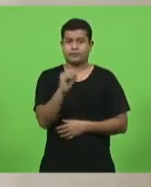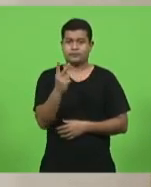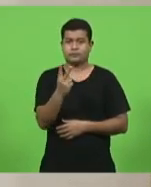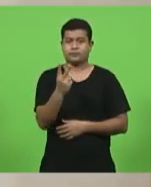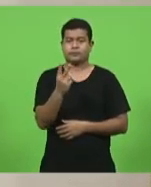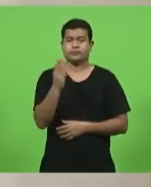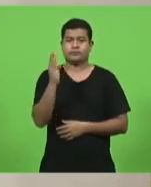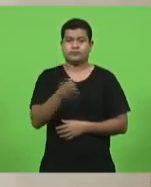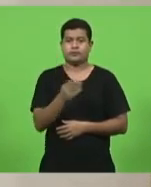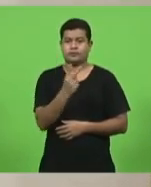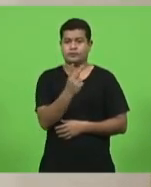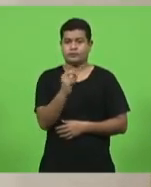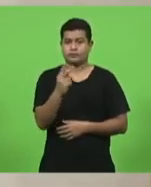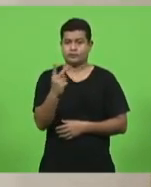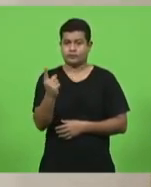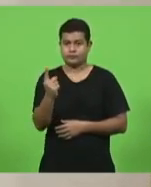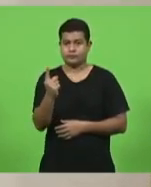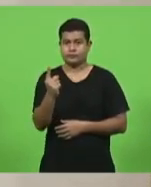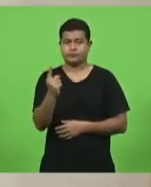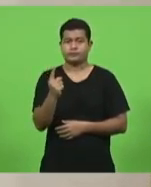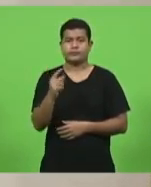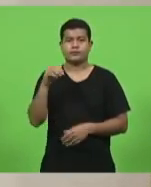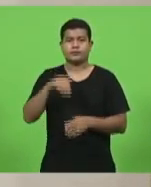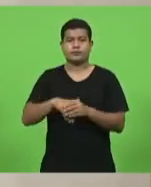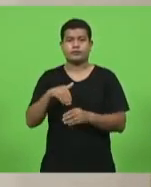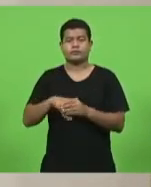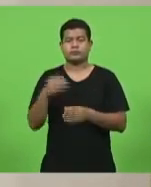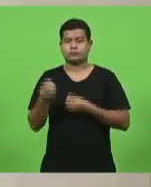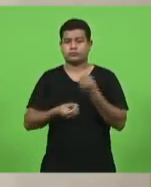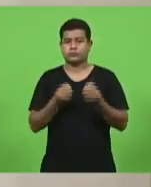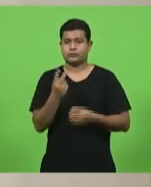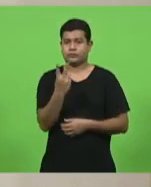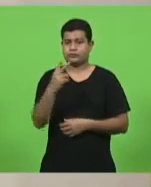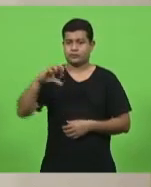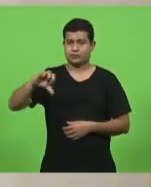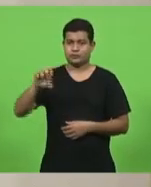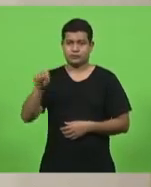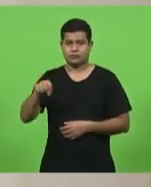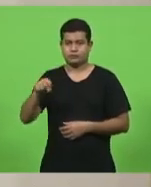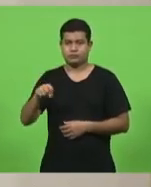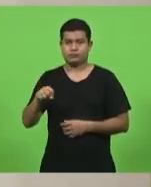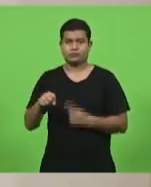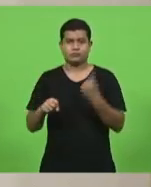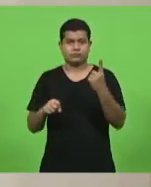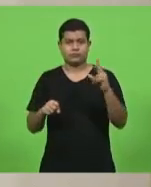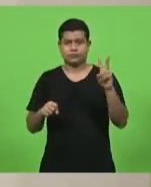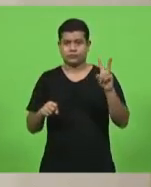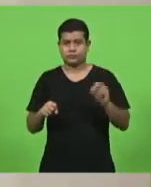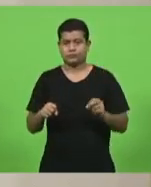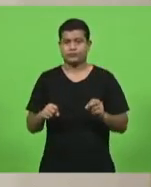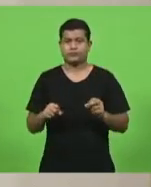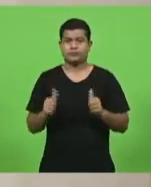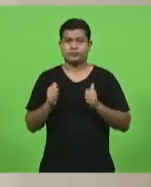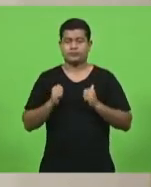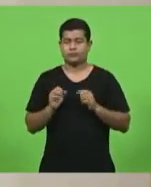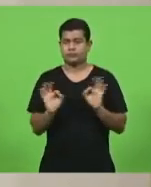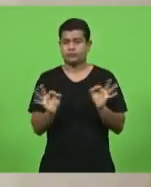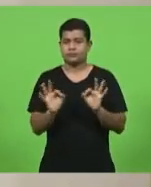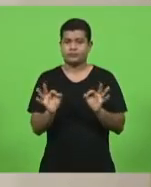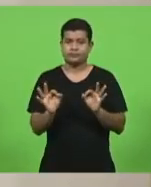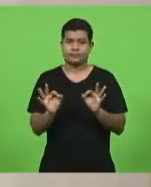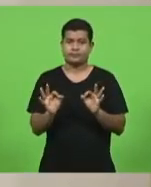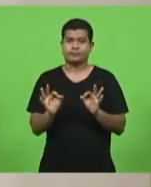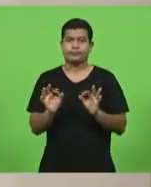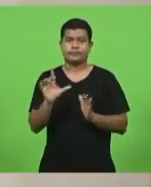-2021, obtendo a seguinte votação, 29 votos sim e um voto não e nenhuma abstenção.